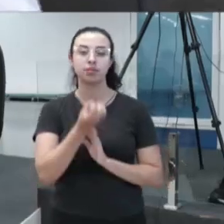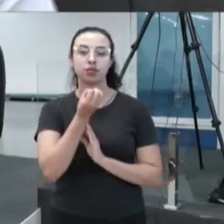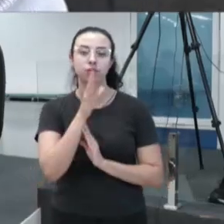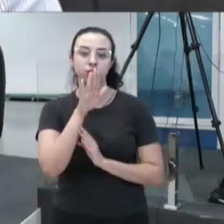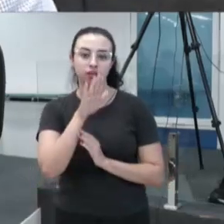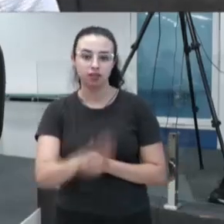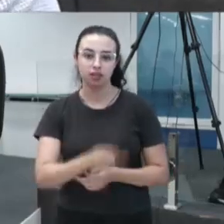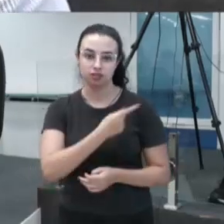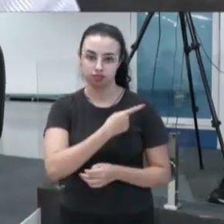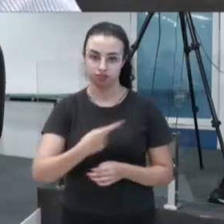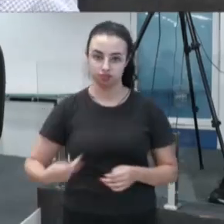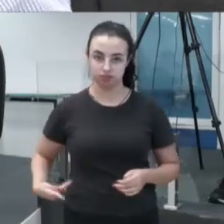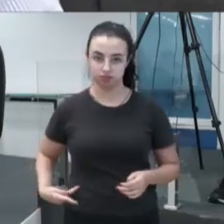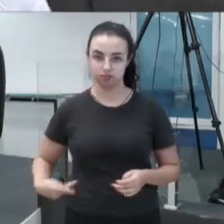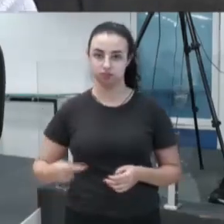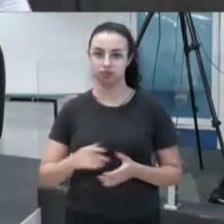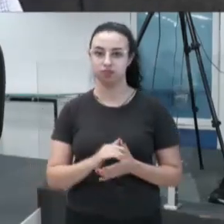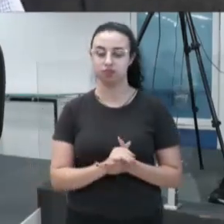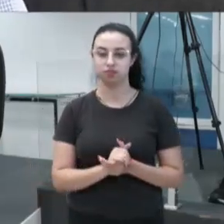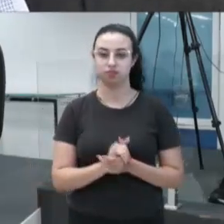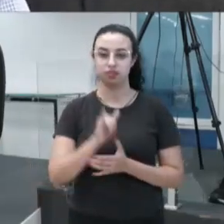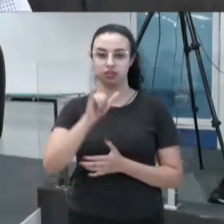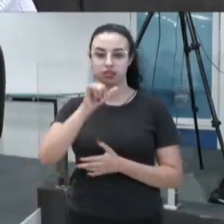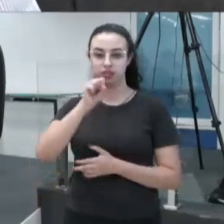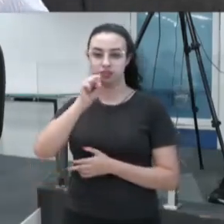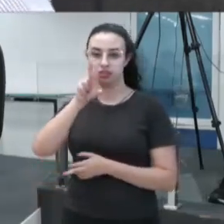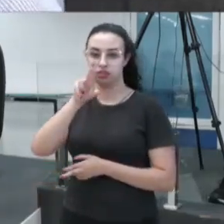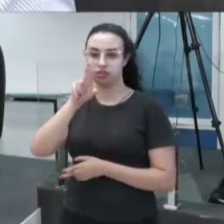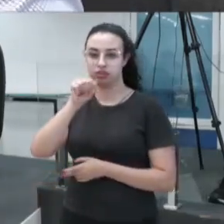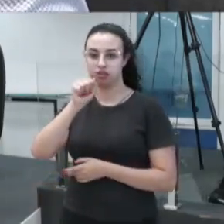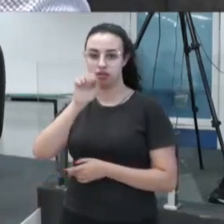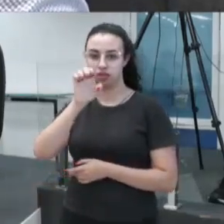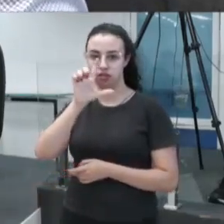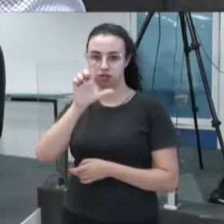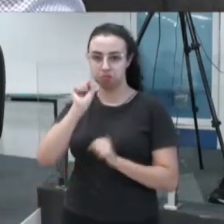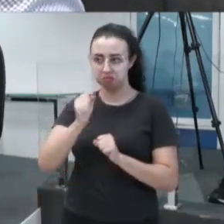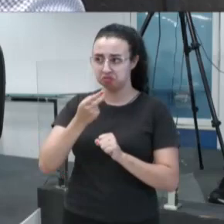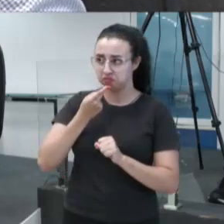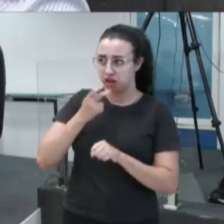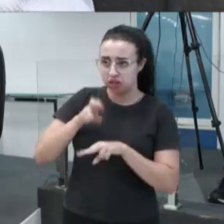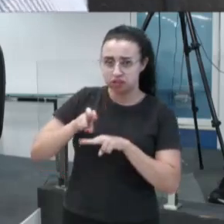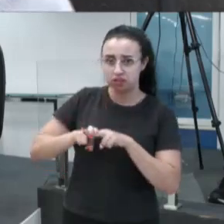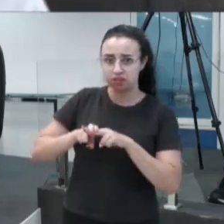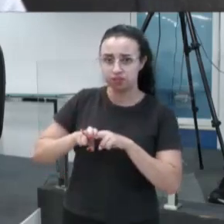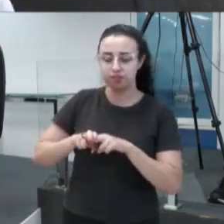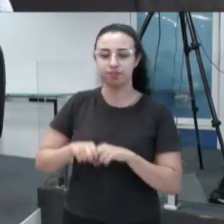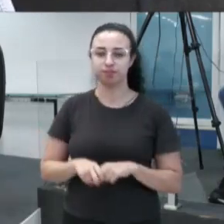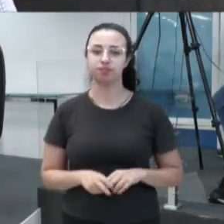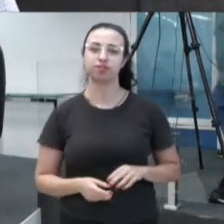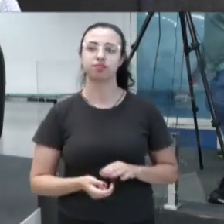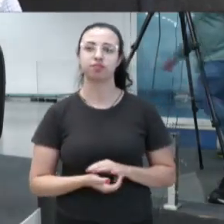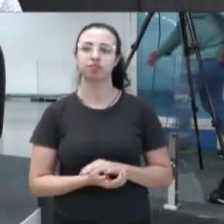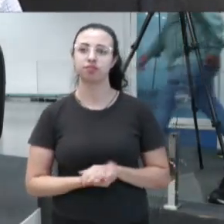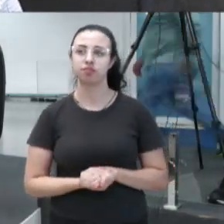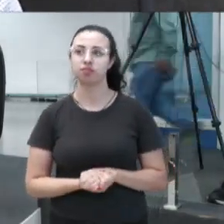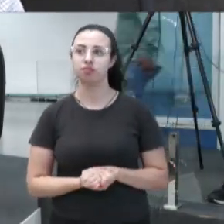O presidente em exercício, presidente Israel da farmácia, peço permissão para falar desse lugar, presidente. Concedido, excelência.